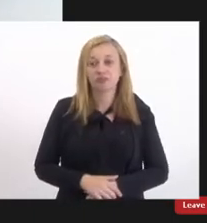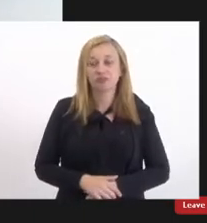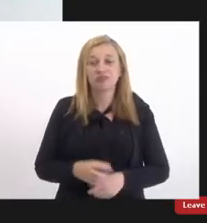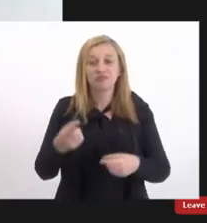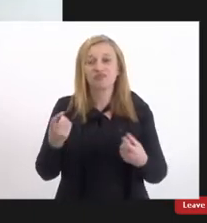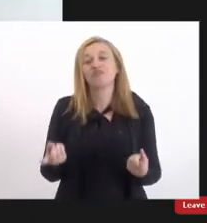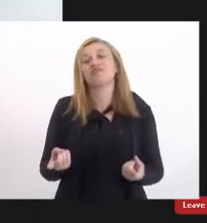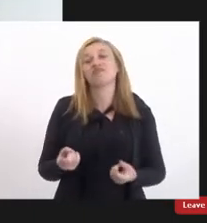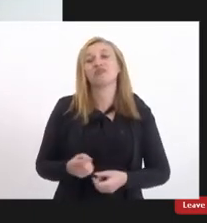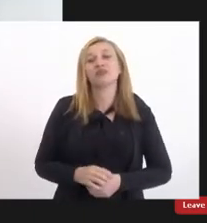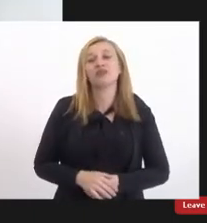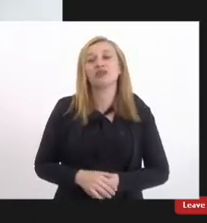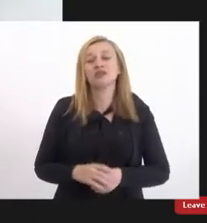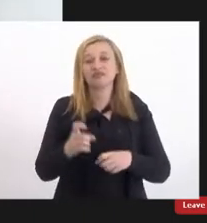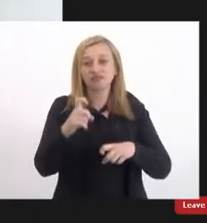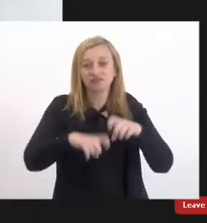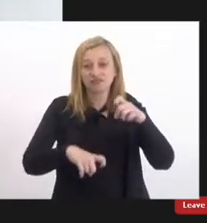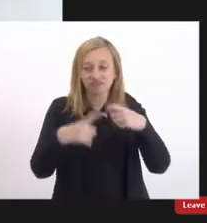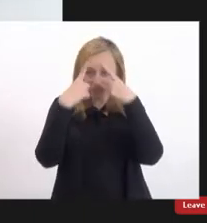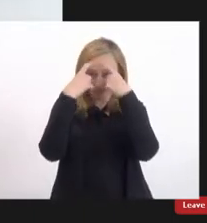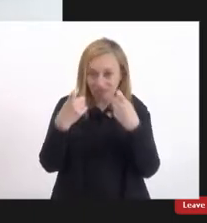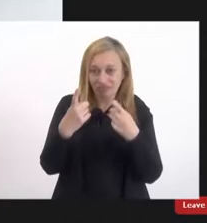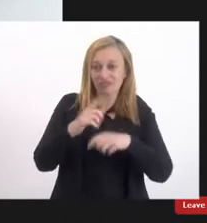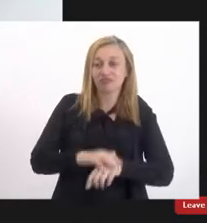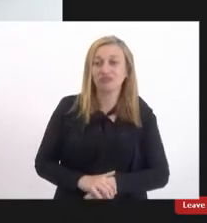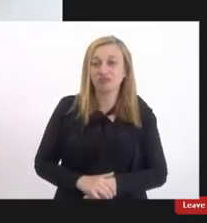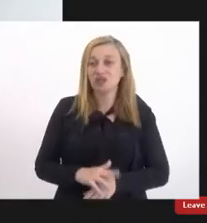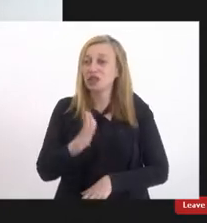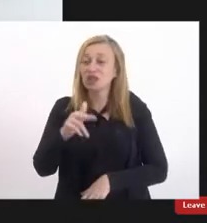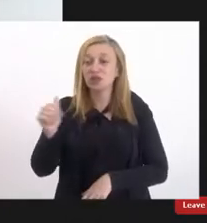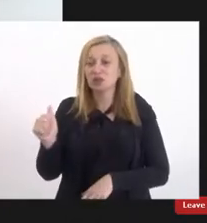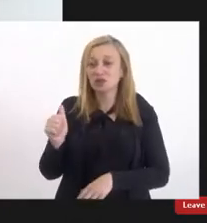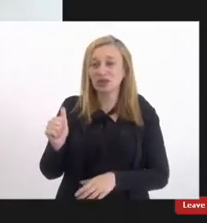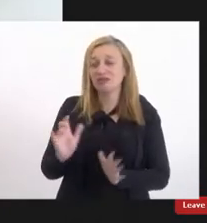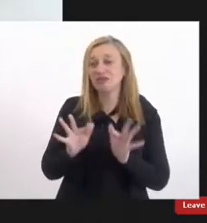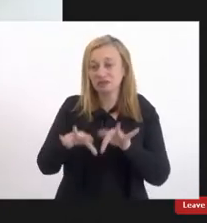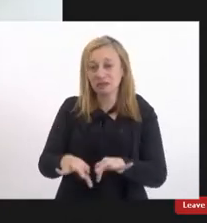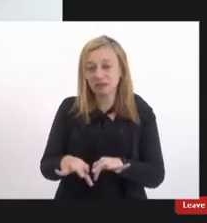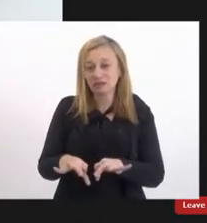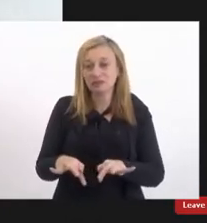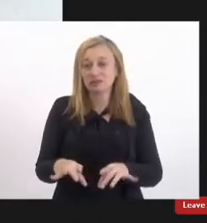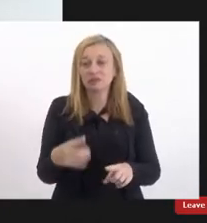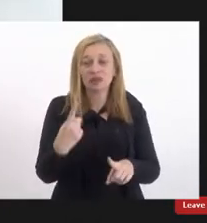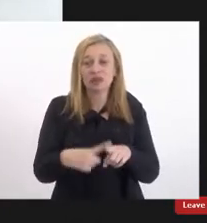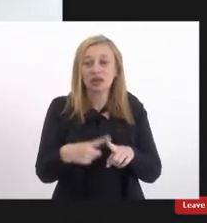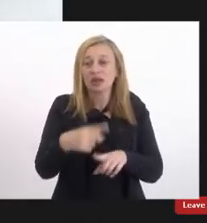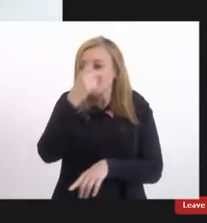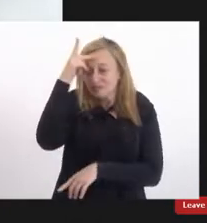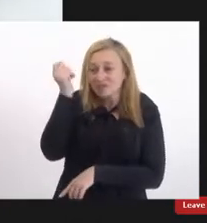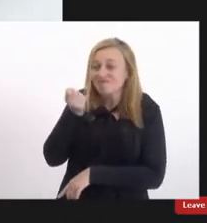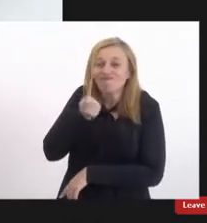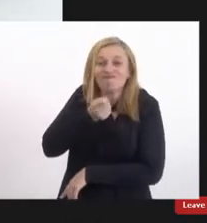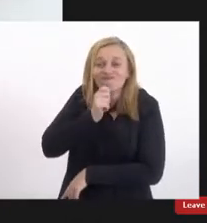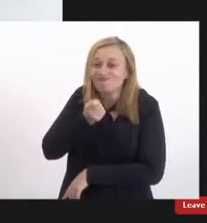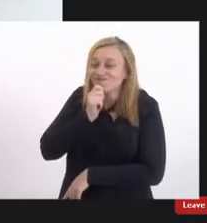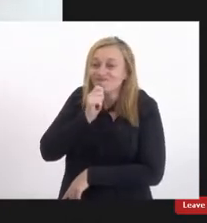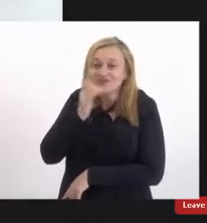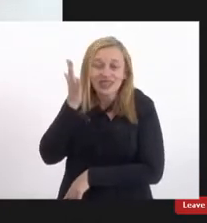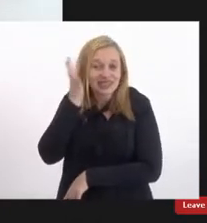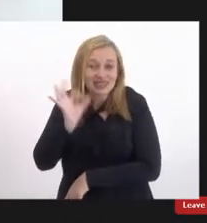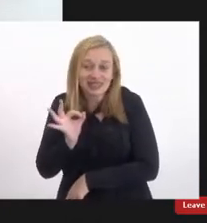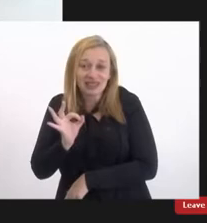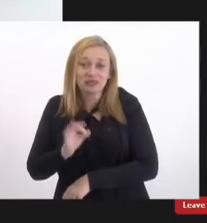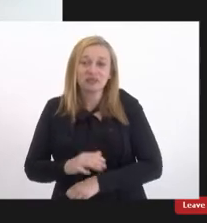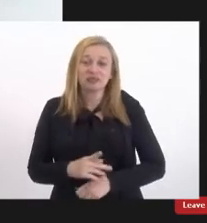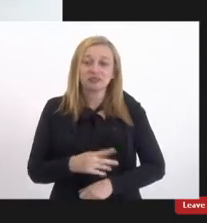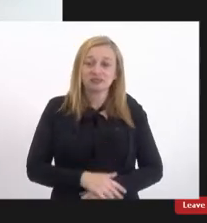psicológico relativo ao abuso sexual e que ele nunca vai terminar ele vai ser um pesadelo porque ninguém vai entender isso e o que você sente